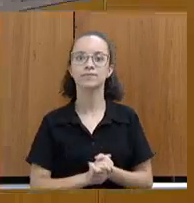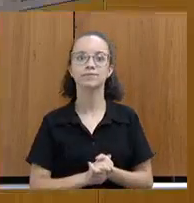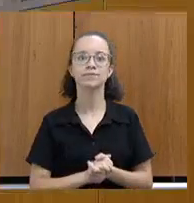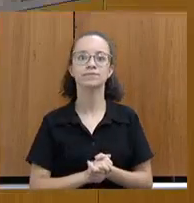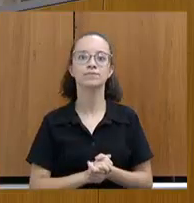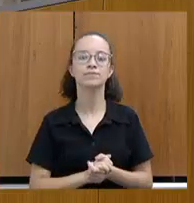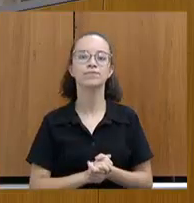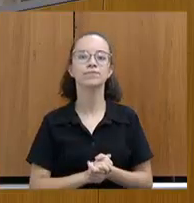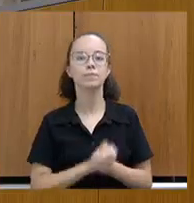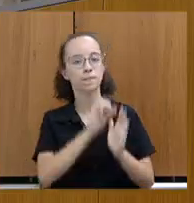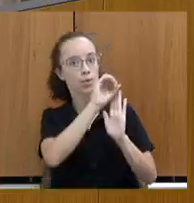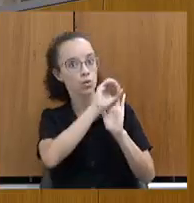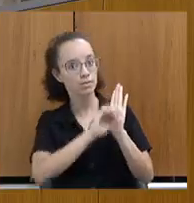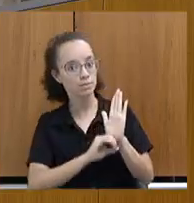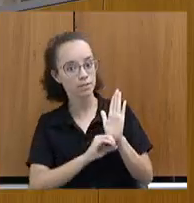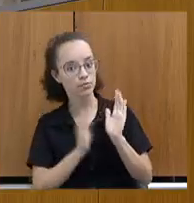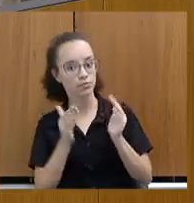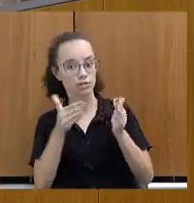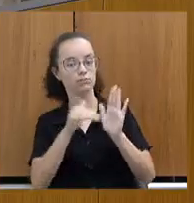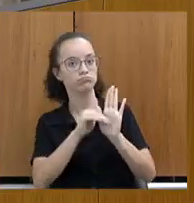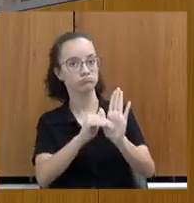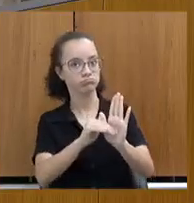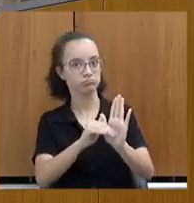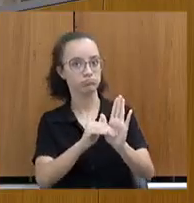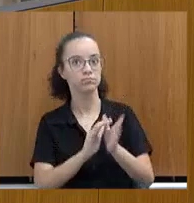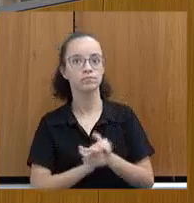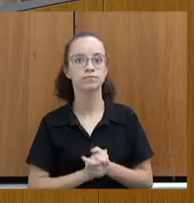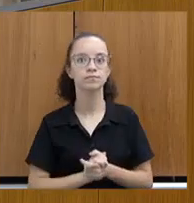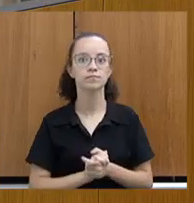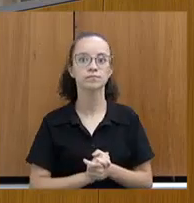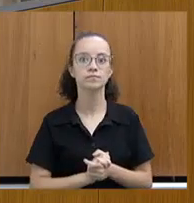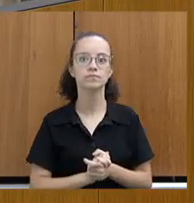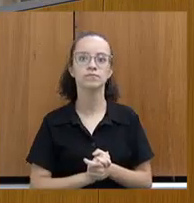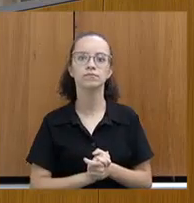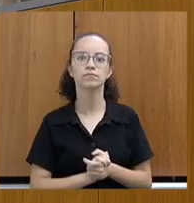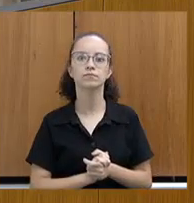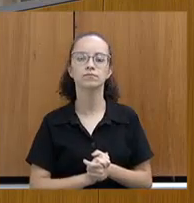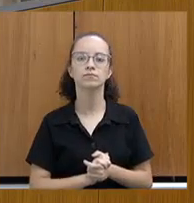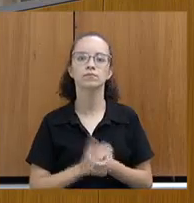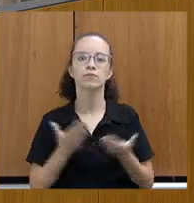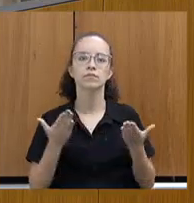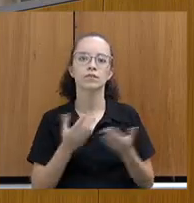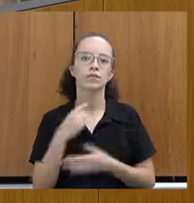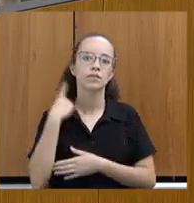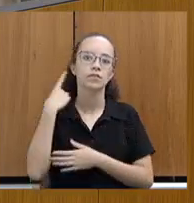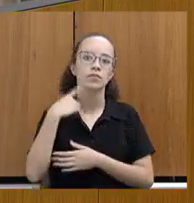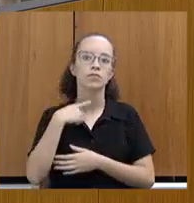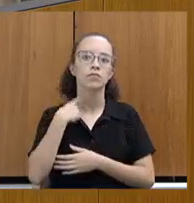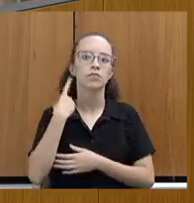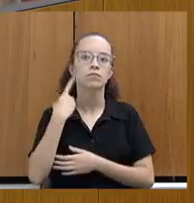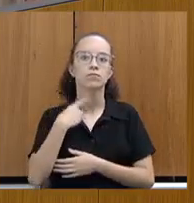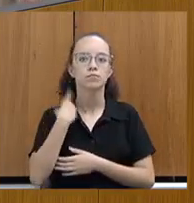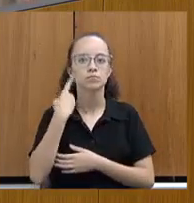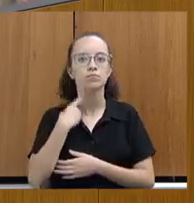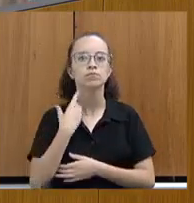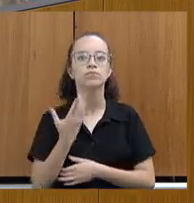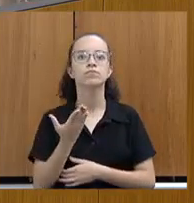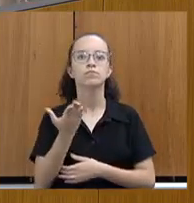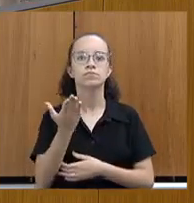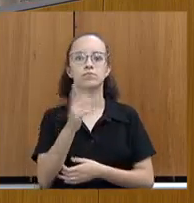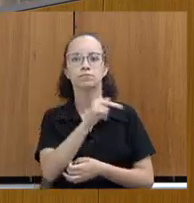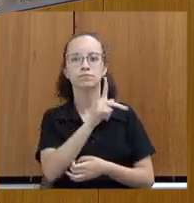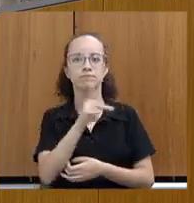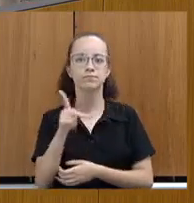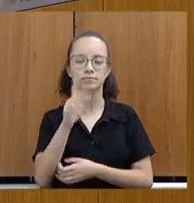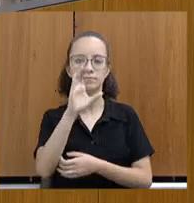Ter orçamento para assistência, não é, secretária? Com a palavra agora o deputado Celíncio Trossel, presidente